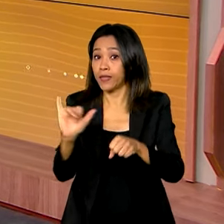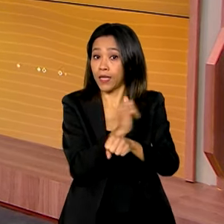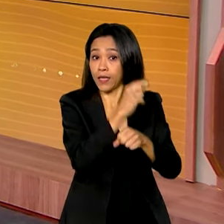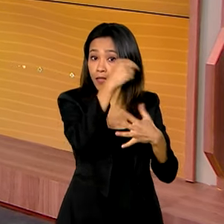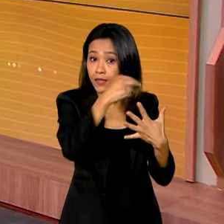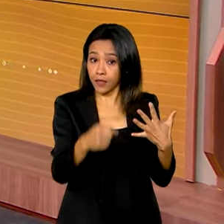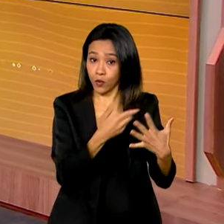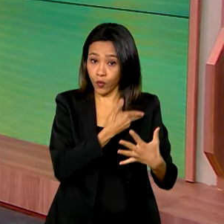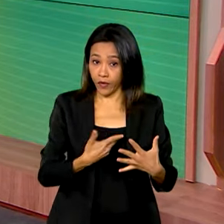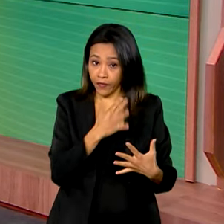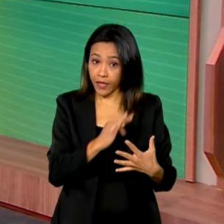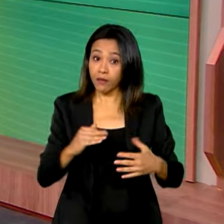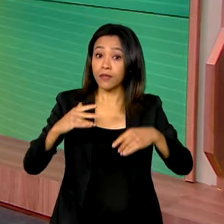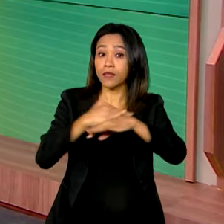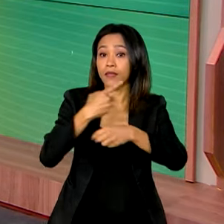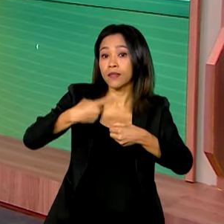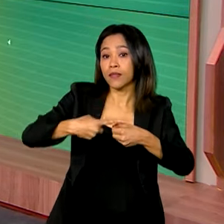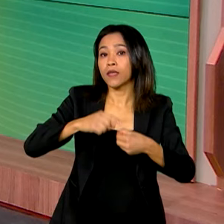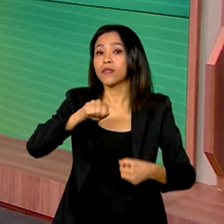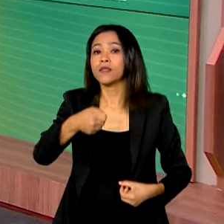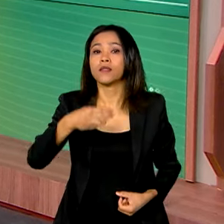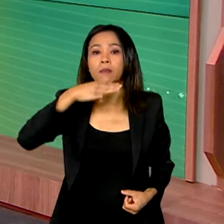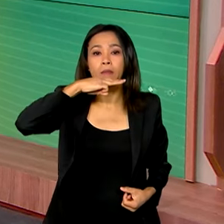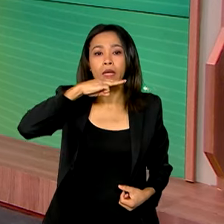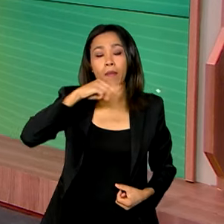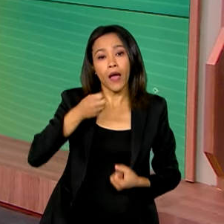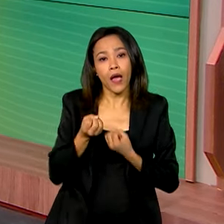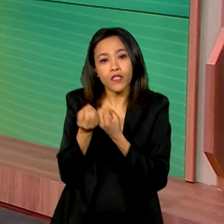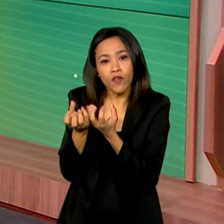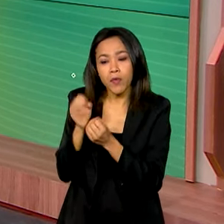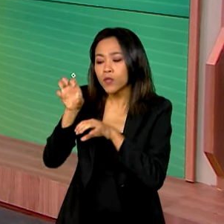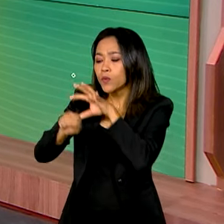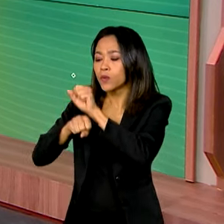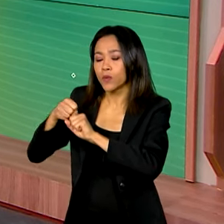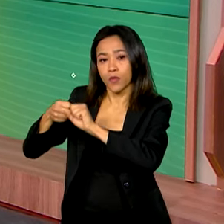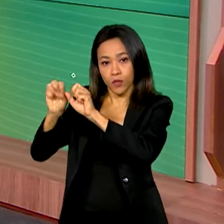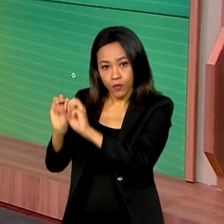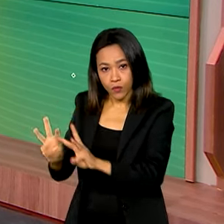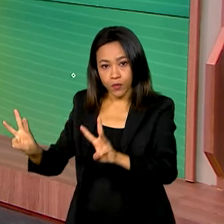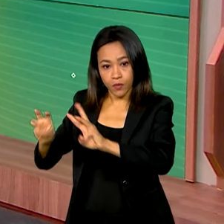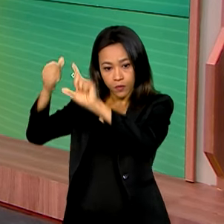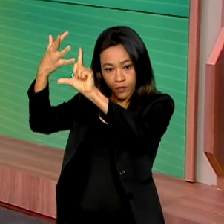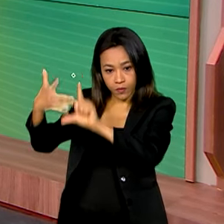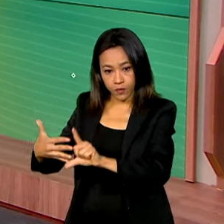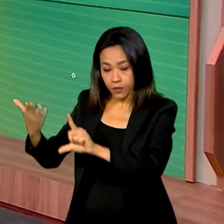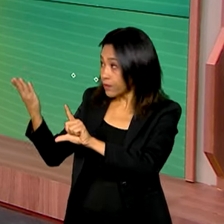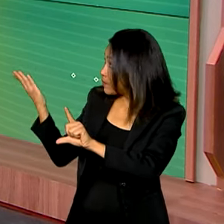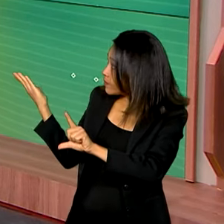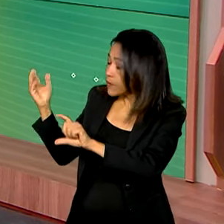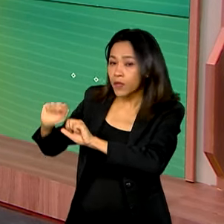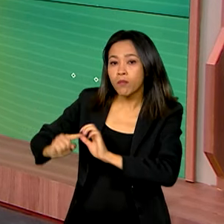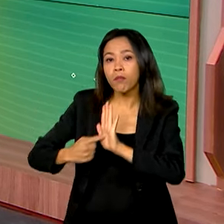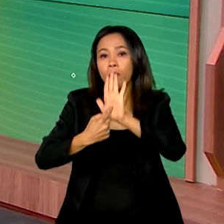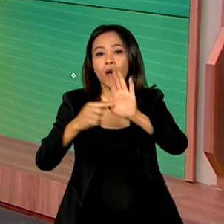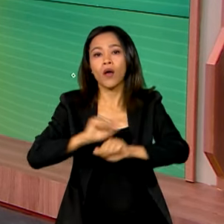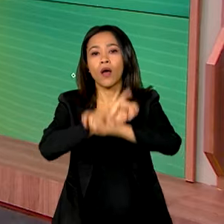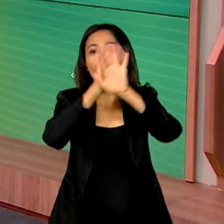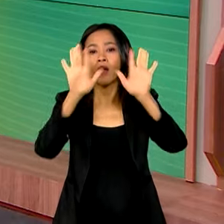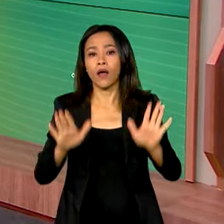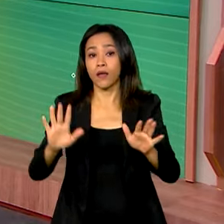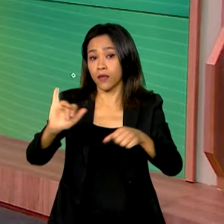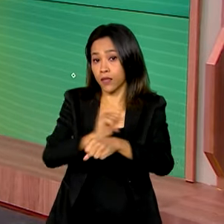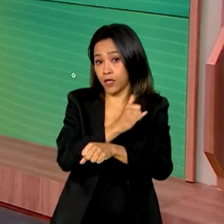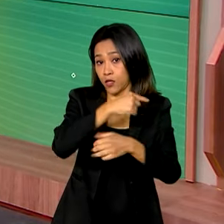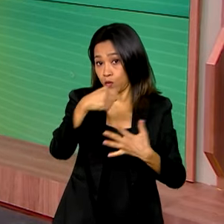do governo federal em Marabá. Os dados são da plataforma Comunica.br, que mostra com transparência as ações